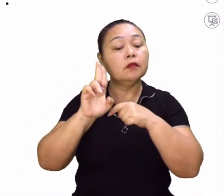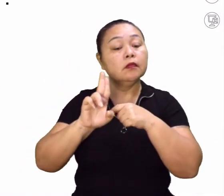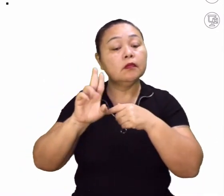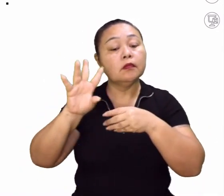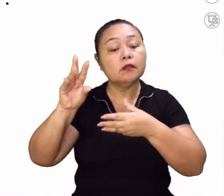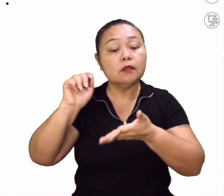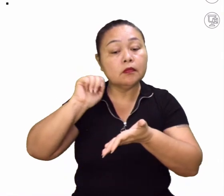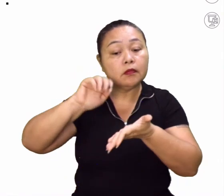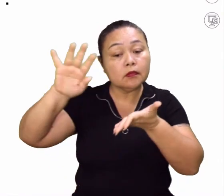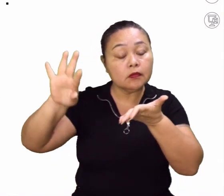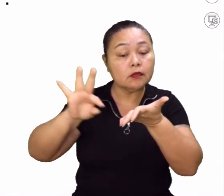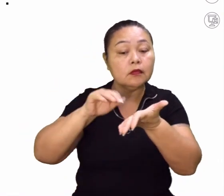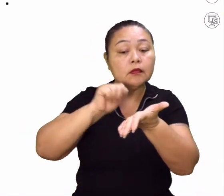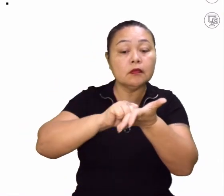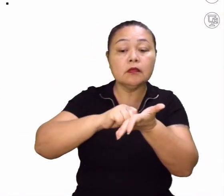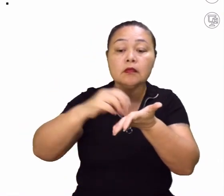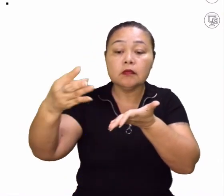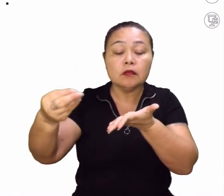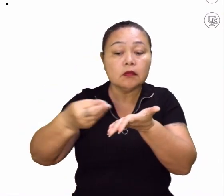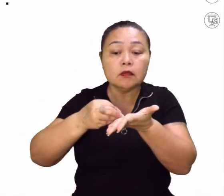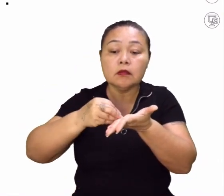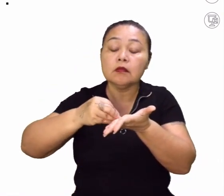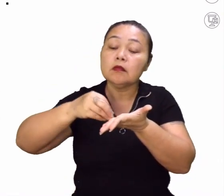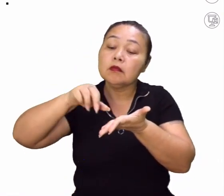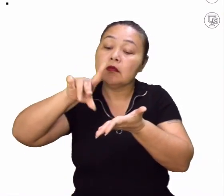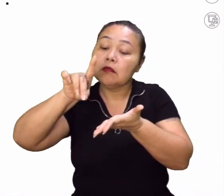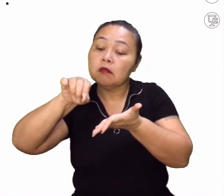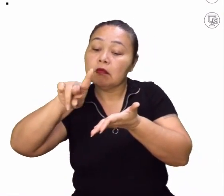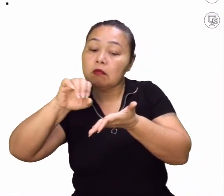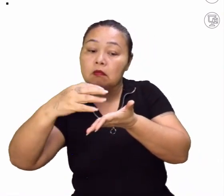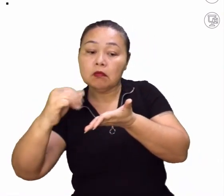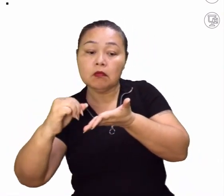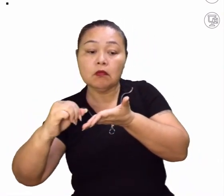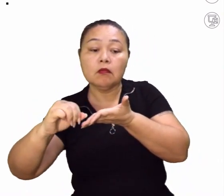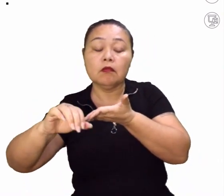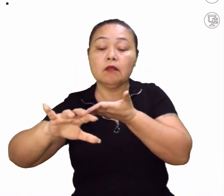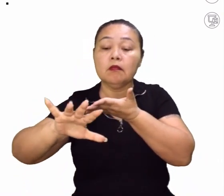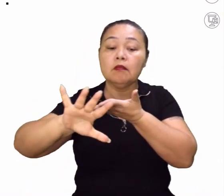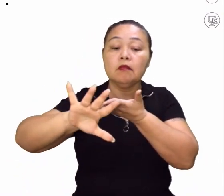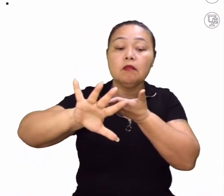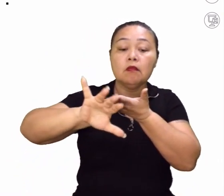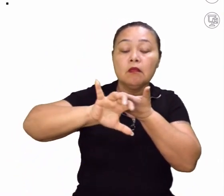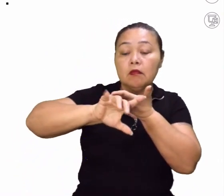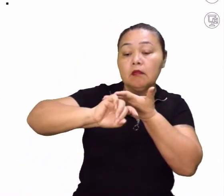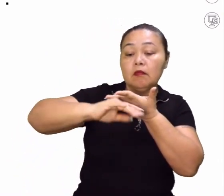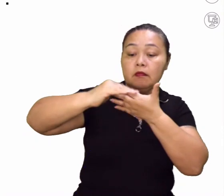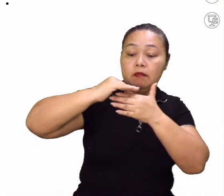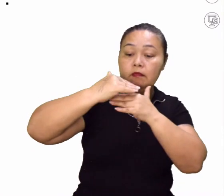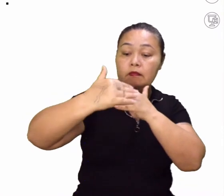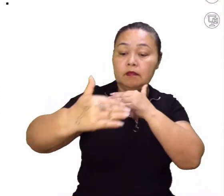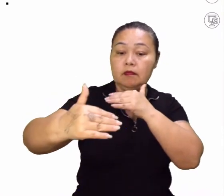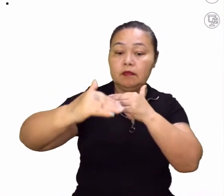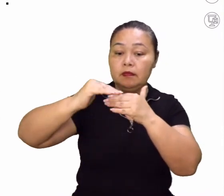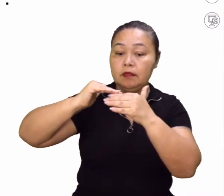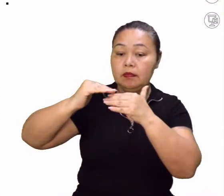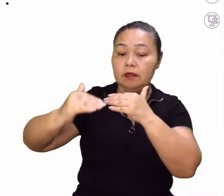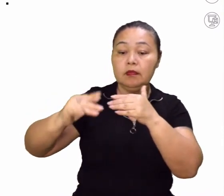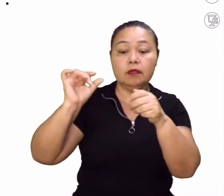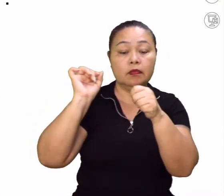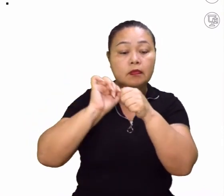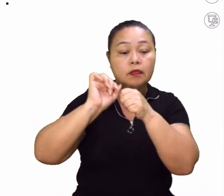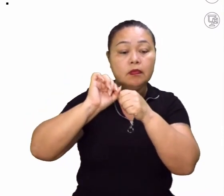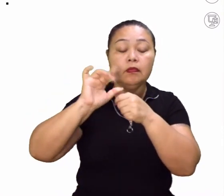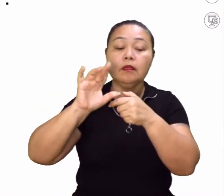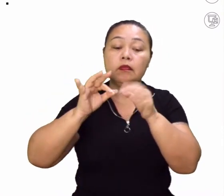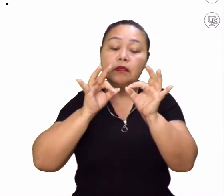Através do registro da interação da radiação eletromagnética com a superfície, realizado por